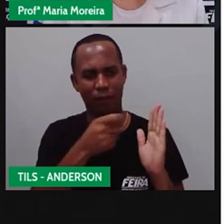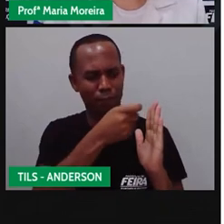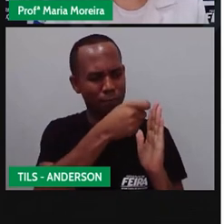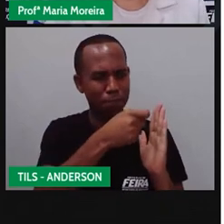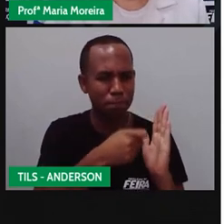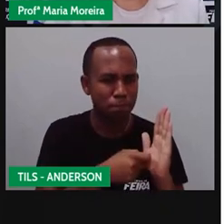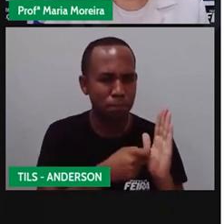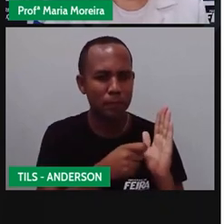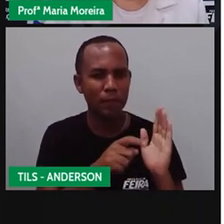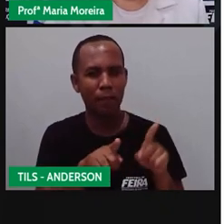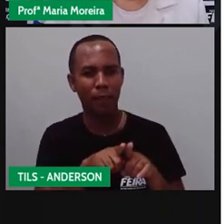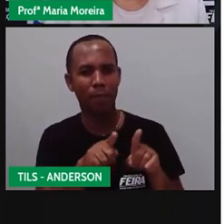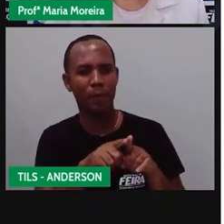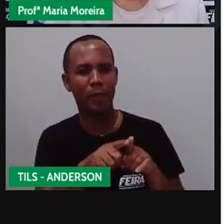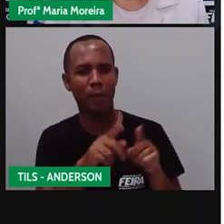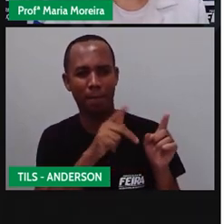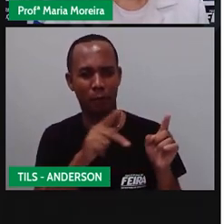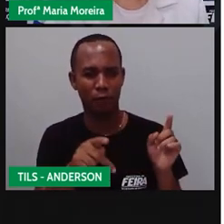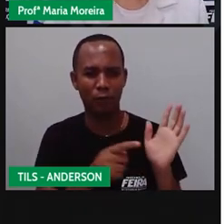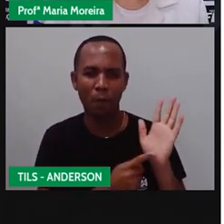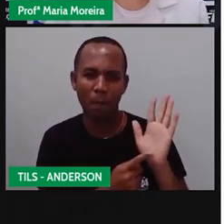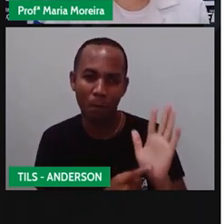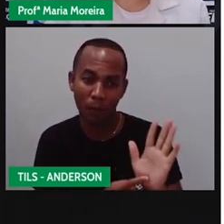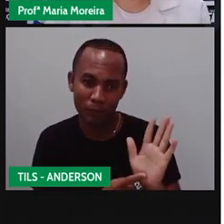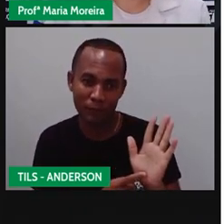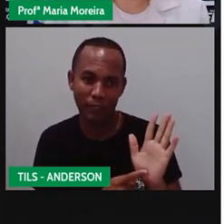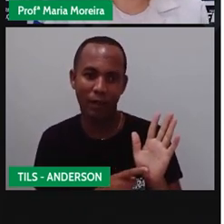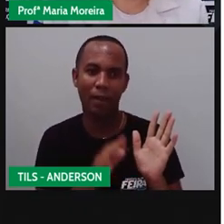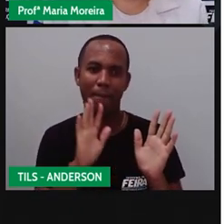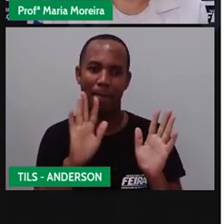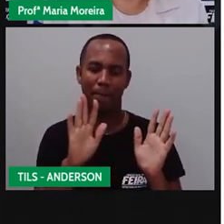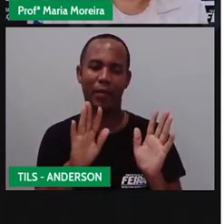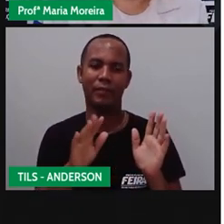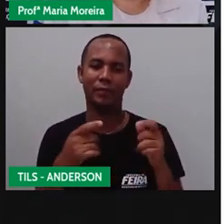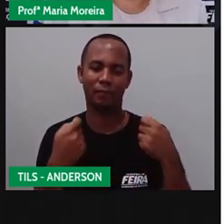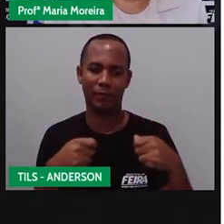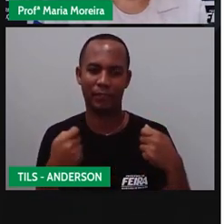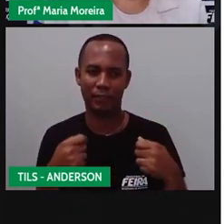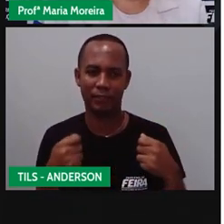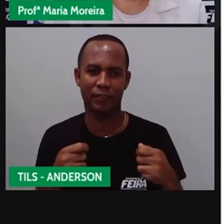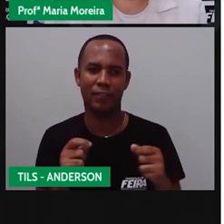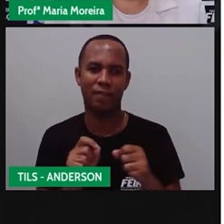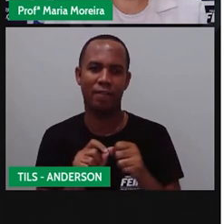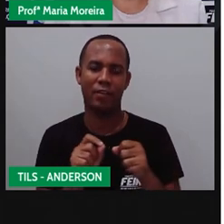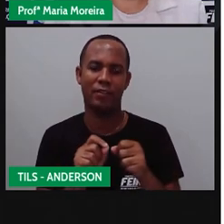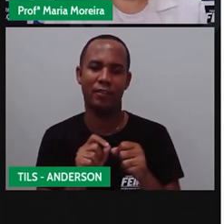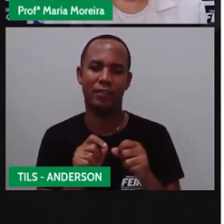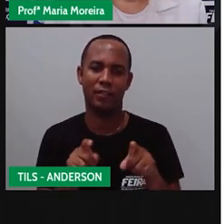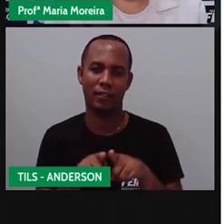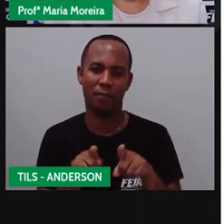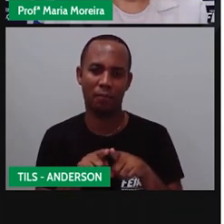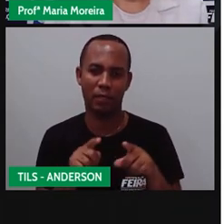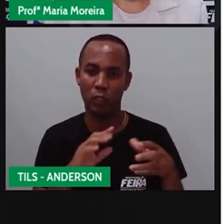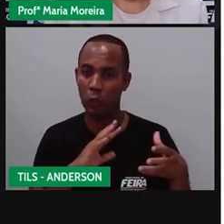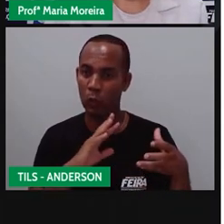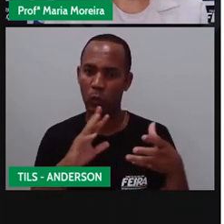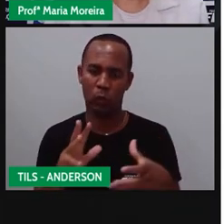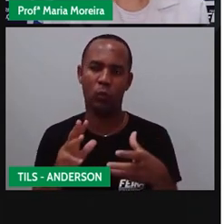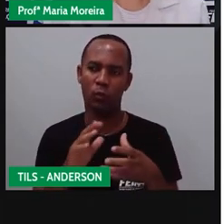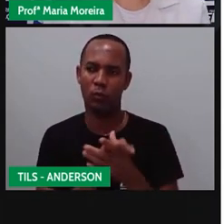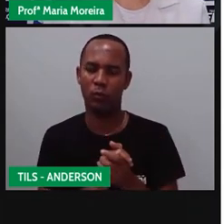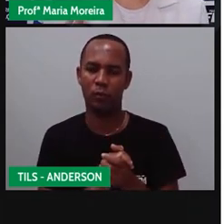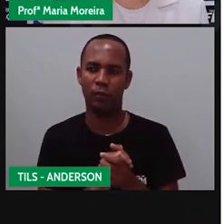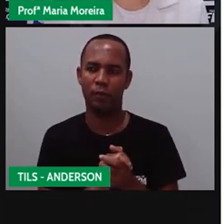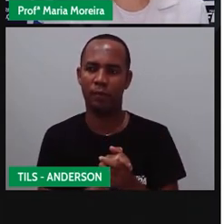de mandar para o professor de vocês, certo? Mas produzam, porque a gente quer ver todo mundo produzindo, certo?